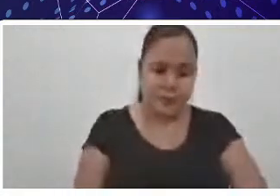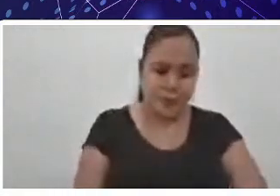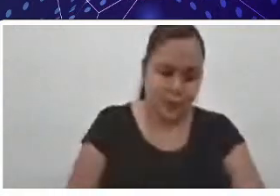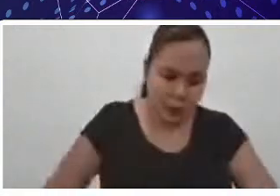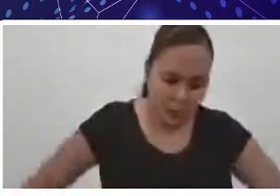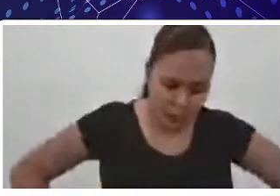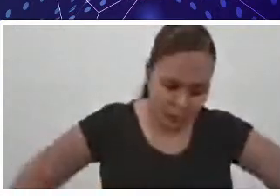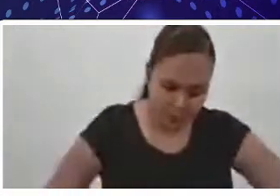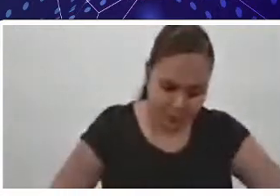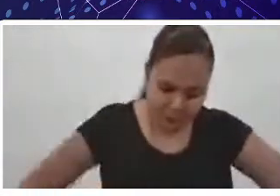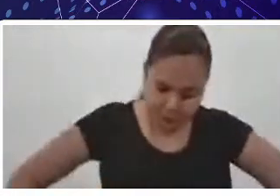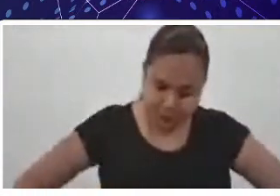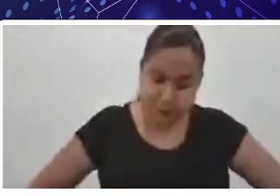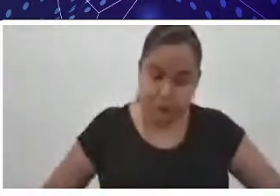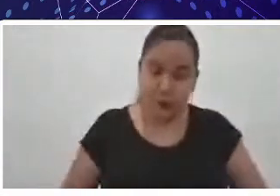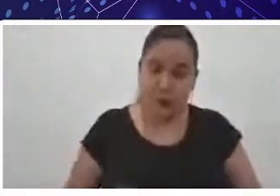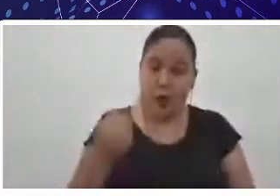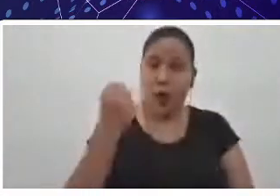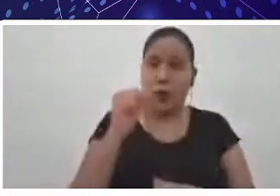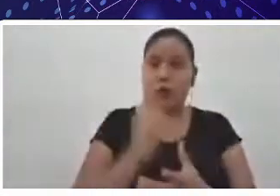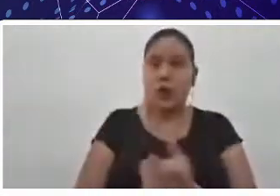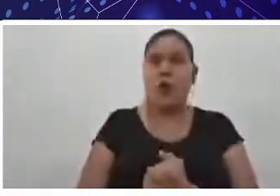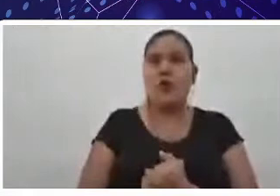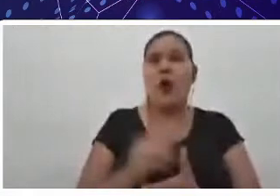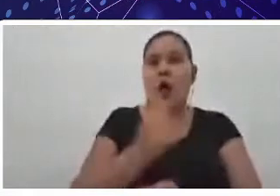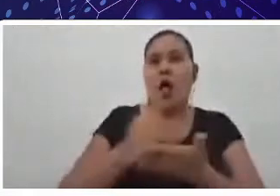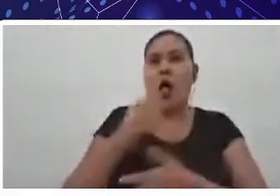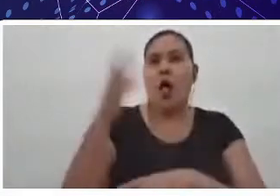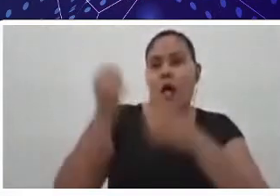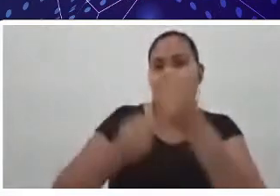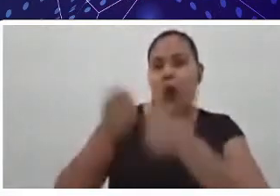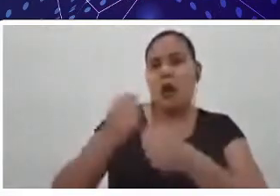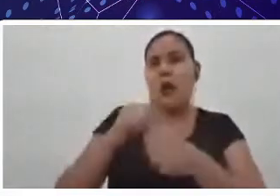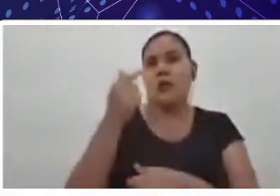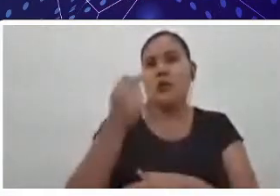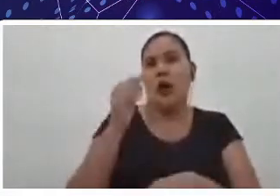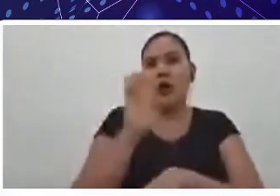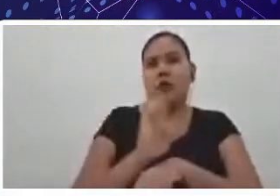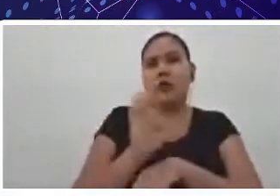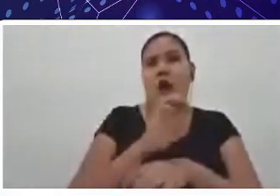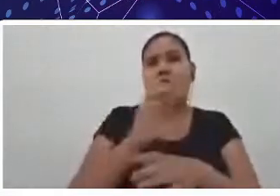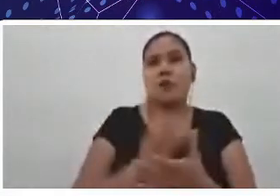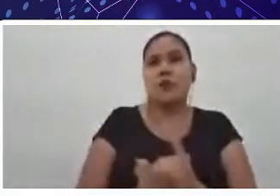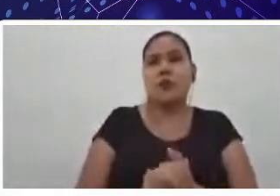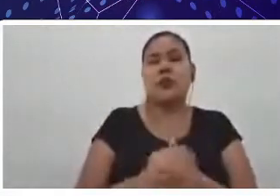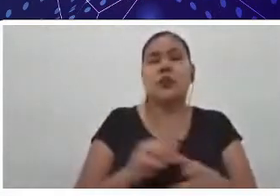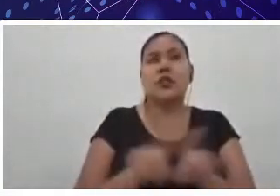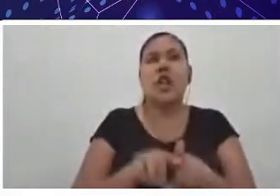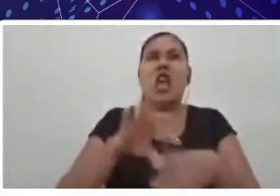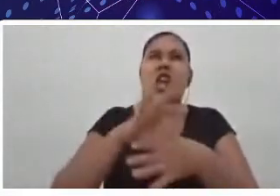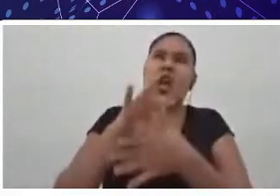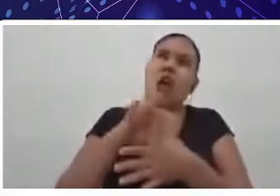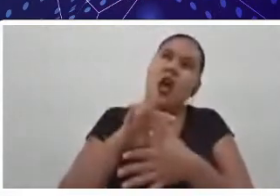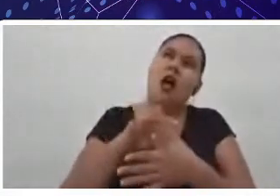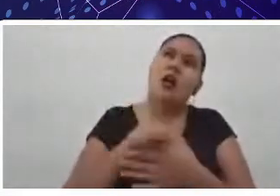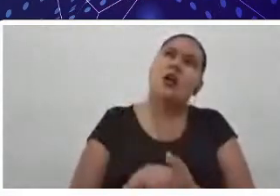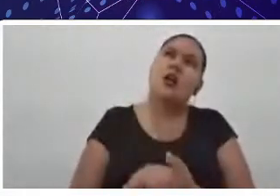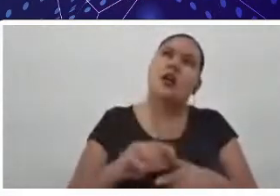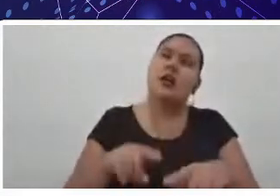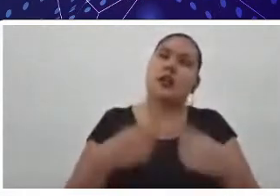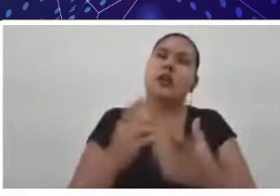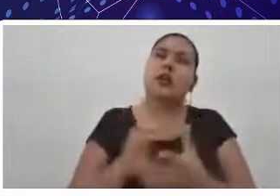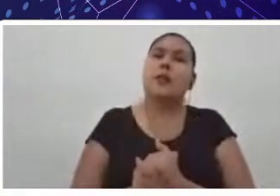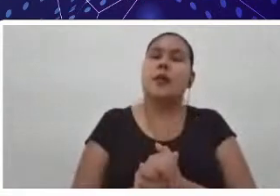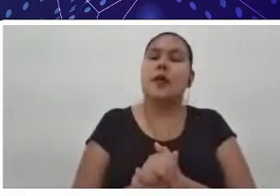sendo o sétimo maior estado exportador de carnes, e a maior bacia leiteira da região norte, isso só na área da